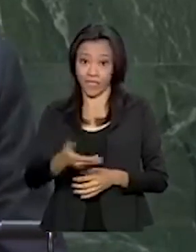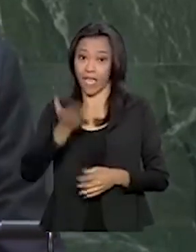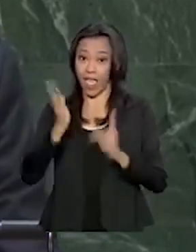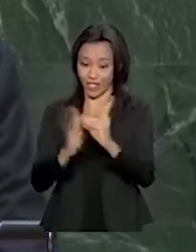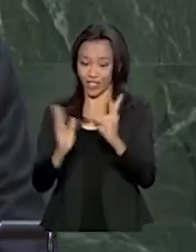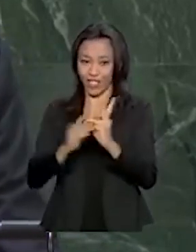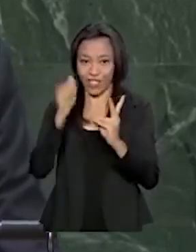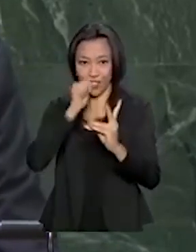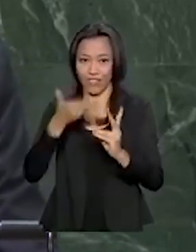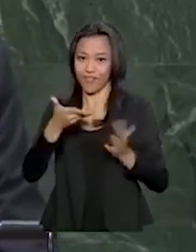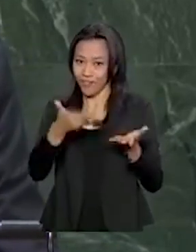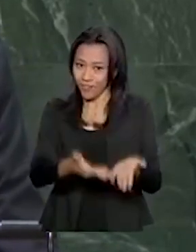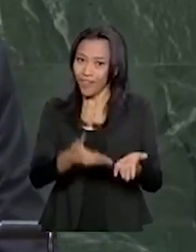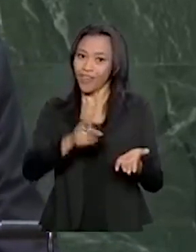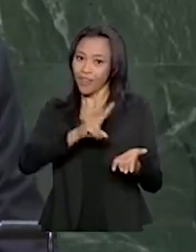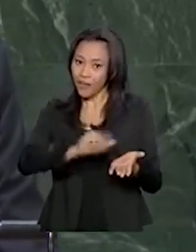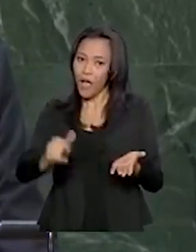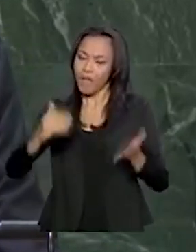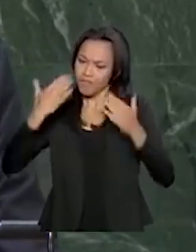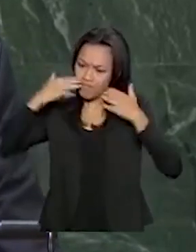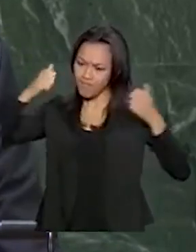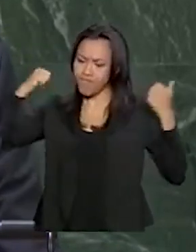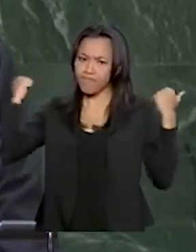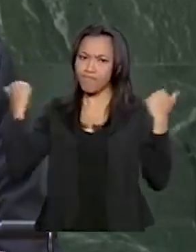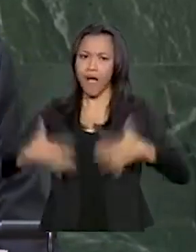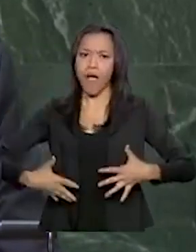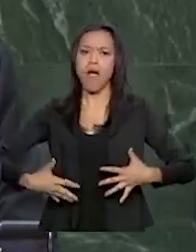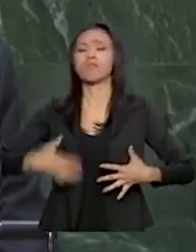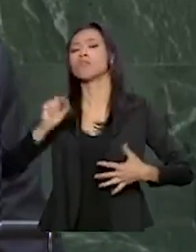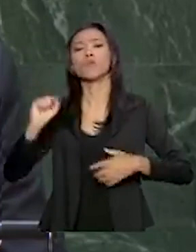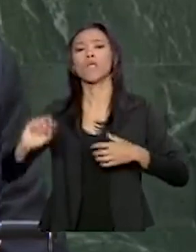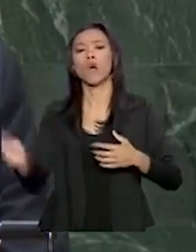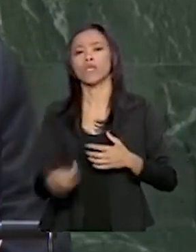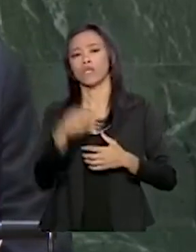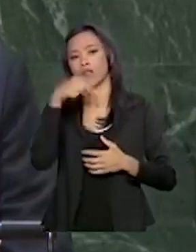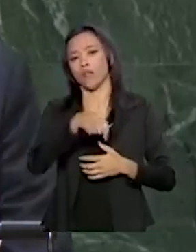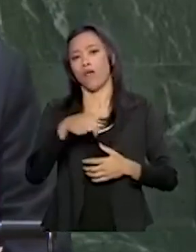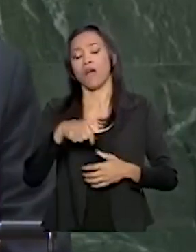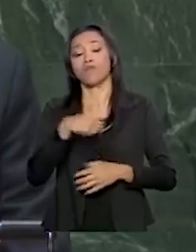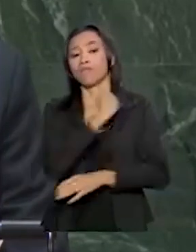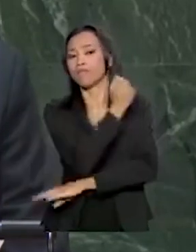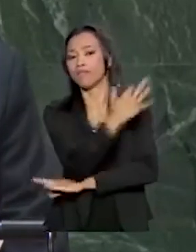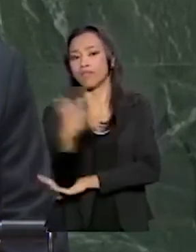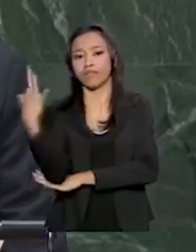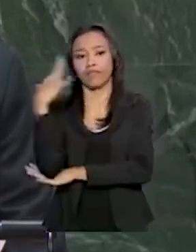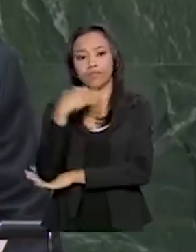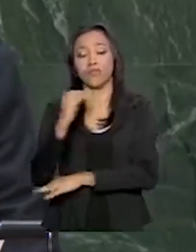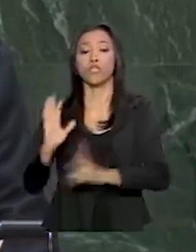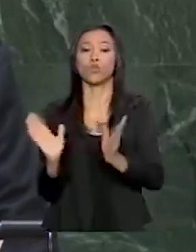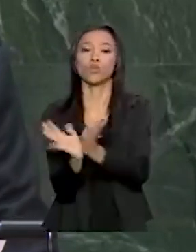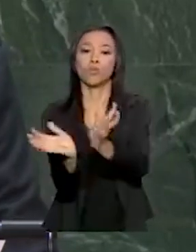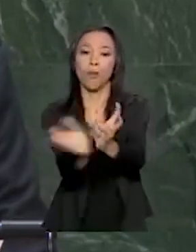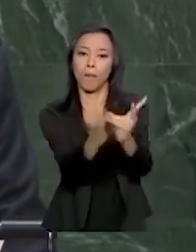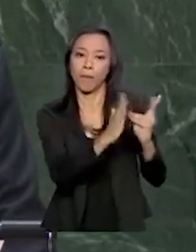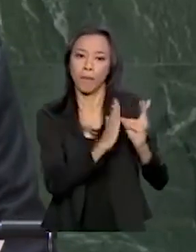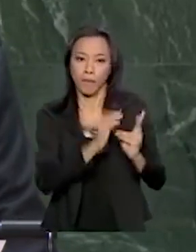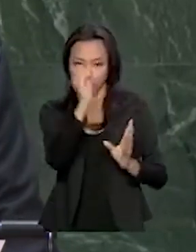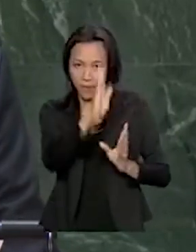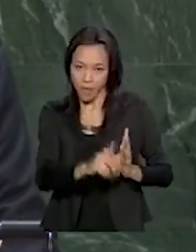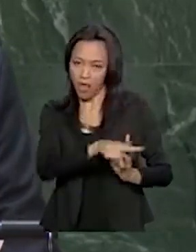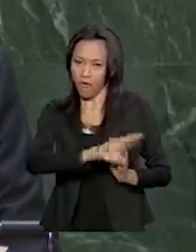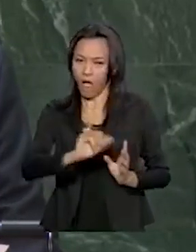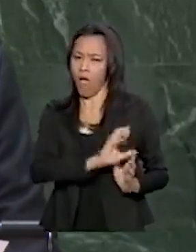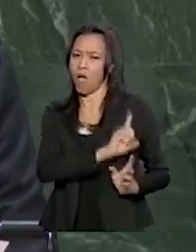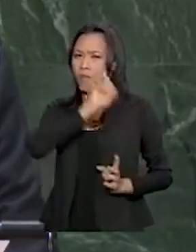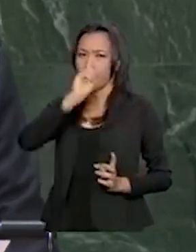que transmitirá o real quadro do meio ambiente e das comunidades indígenas brasileiras. Portanto, Izani